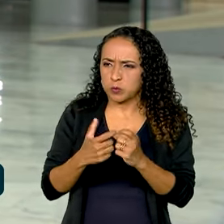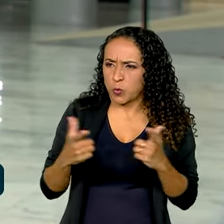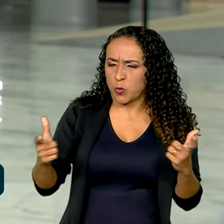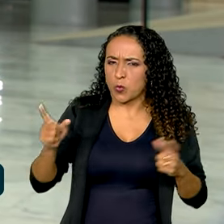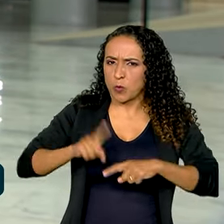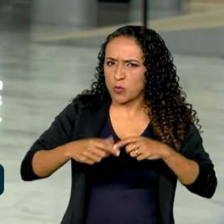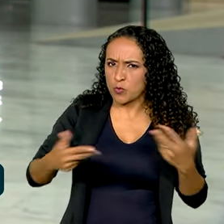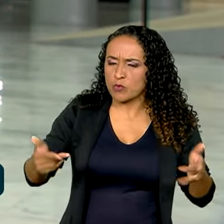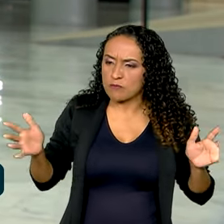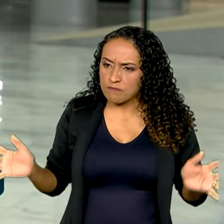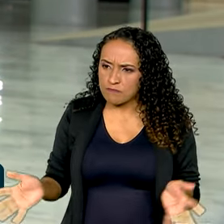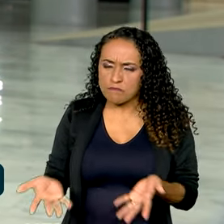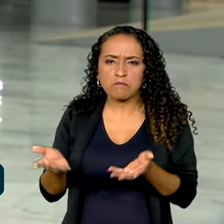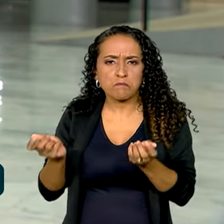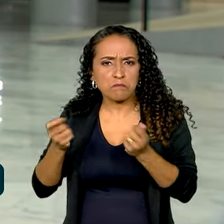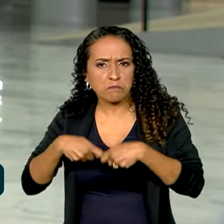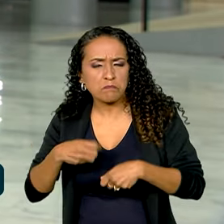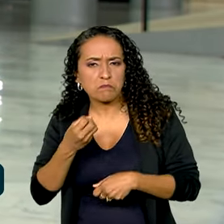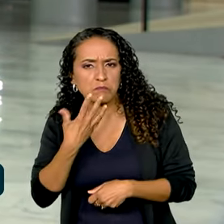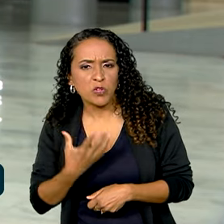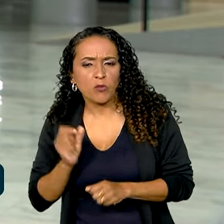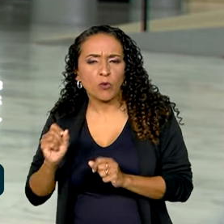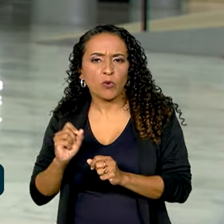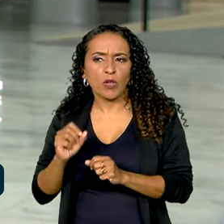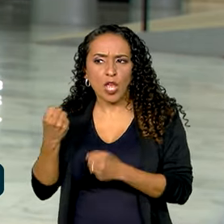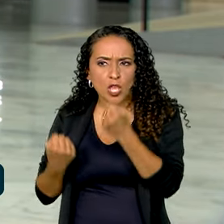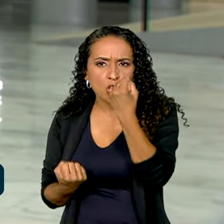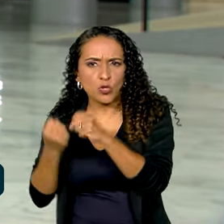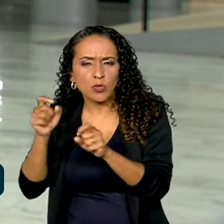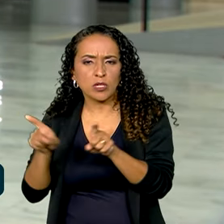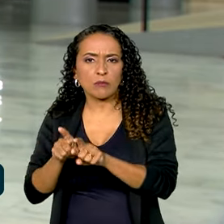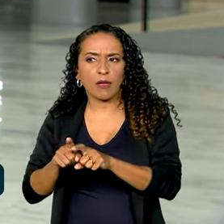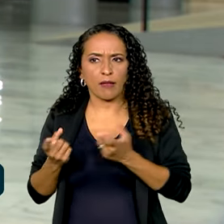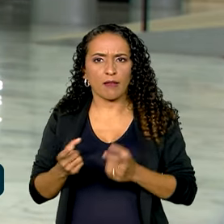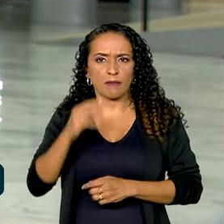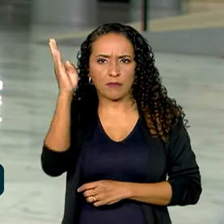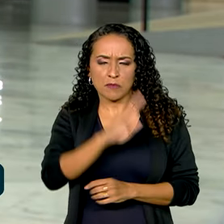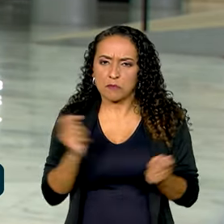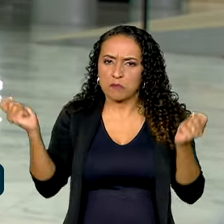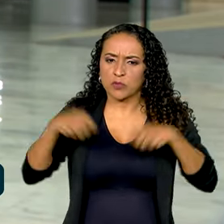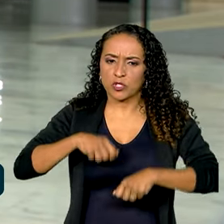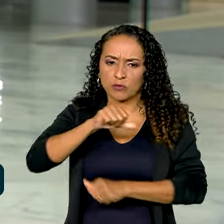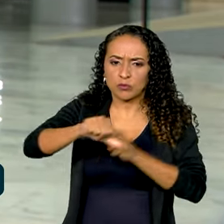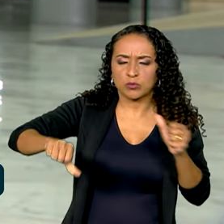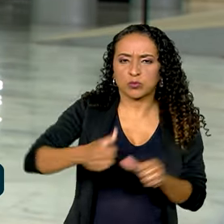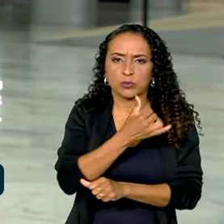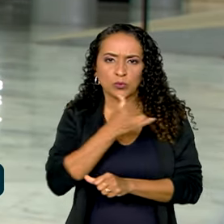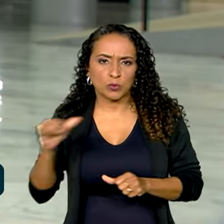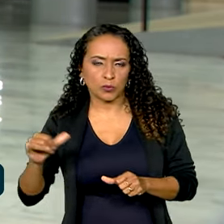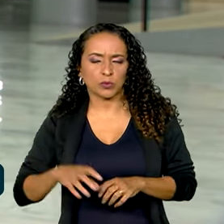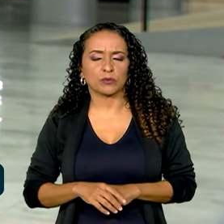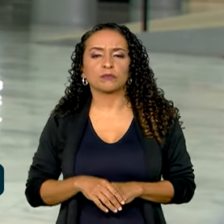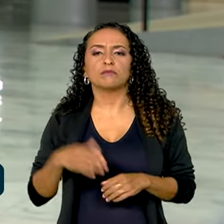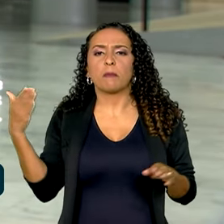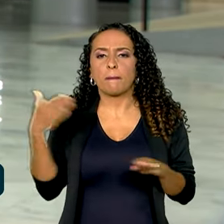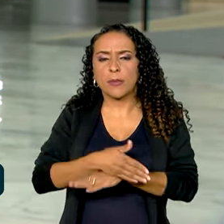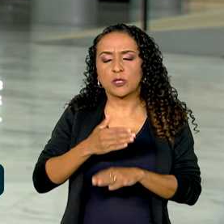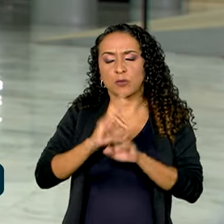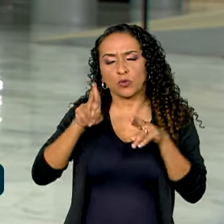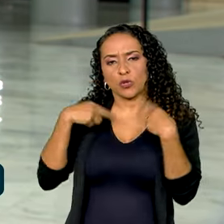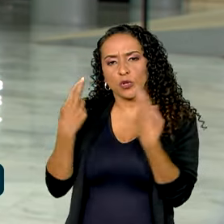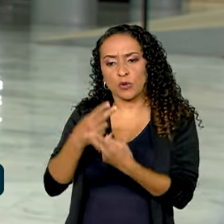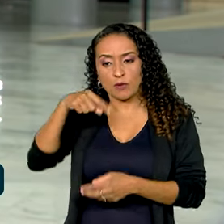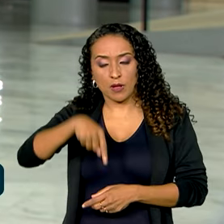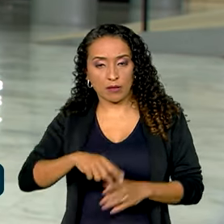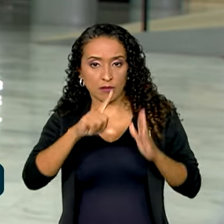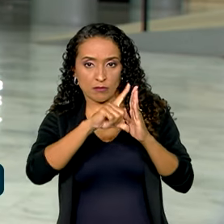que favorece as indústrias, além de credenciar o Brasil como potencial na transição energética. Participaram dessa reunião